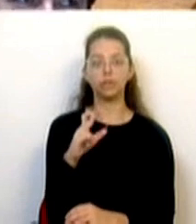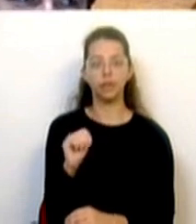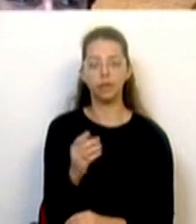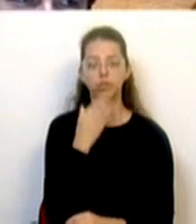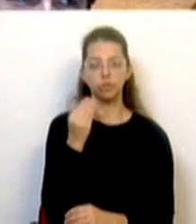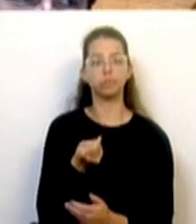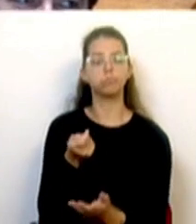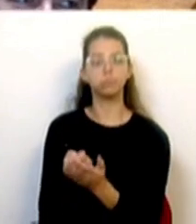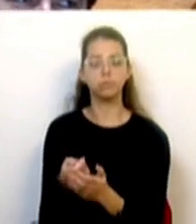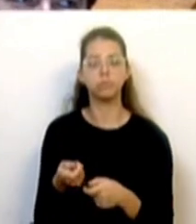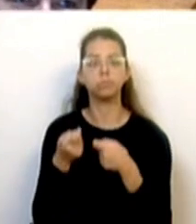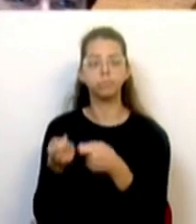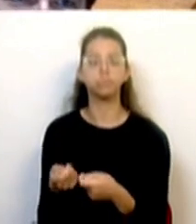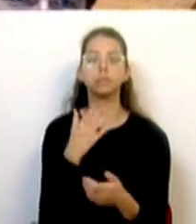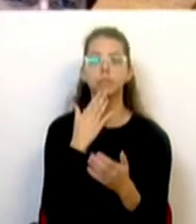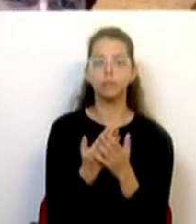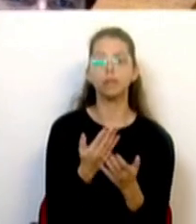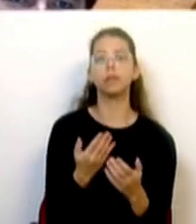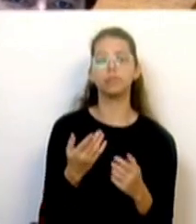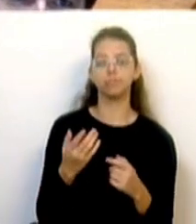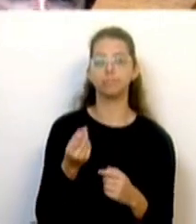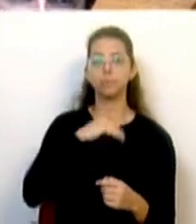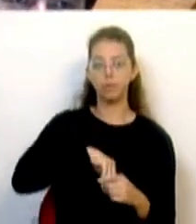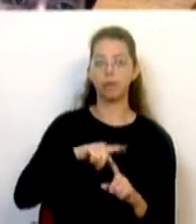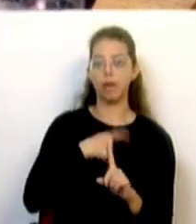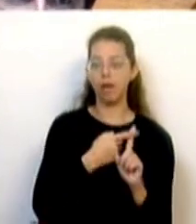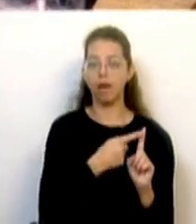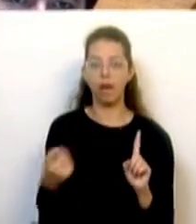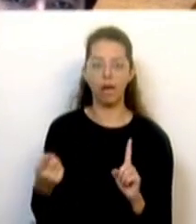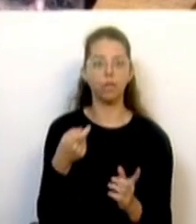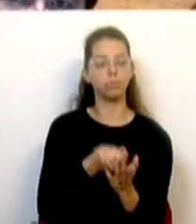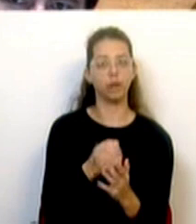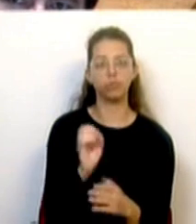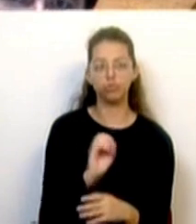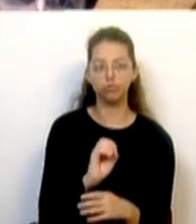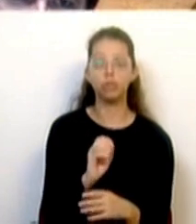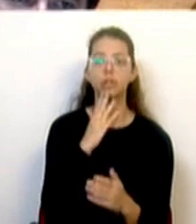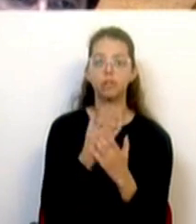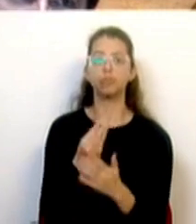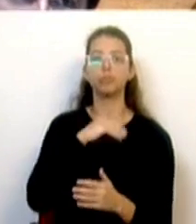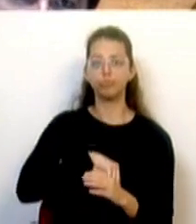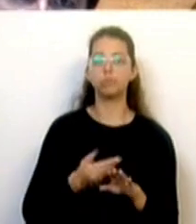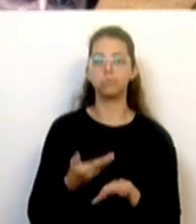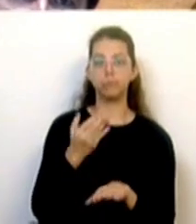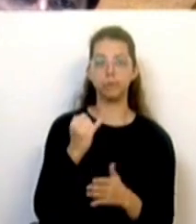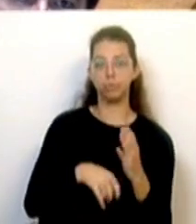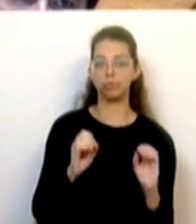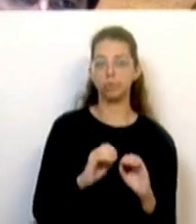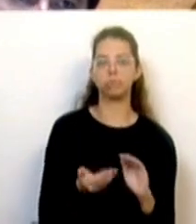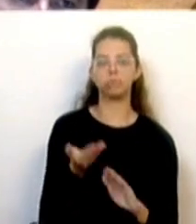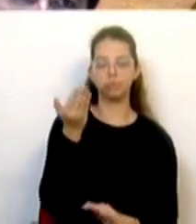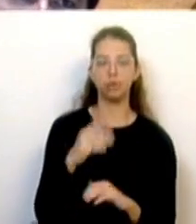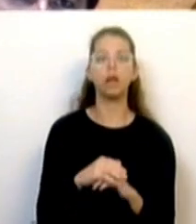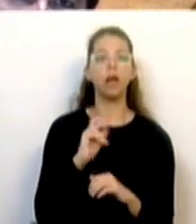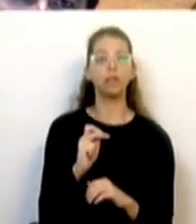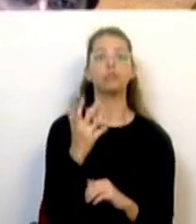isenta em IRS os rendimentos no primeiro ano de trabalho e aumenta o montante salarial isento de impostos. No total dos